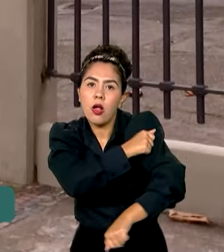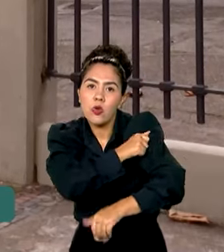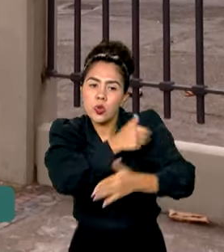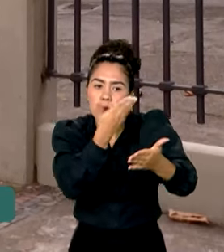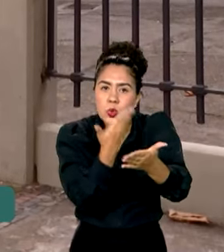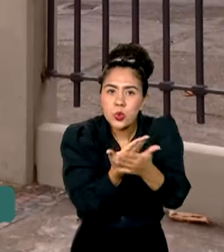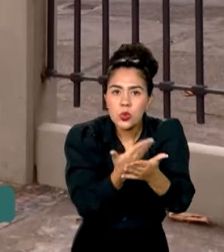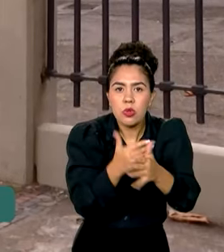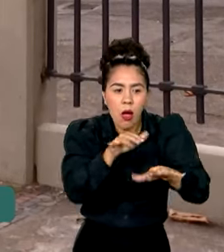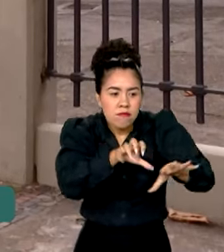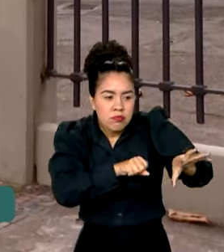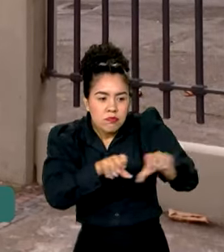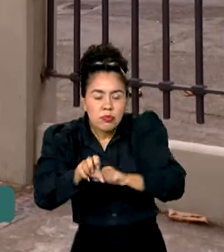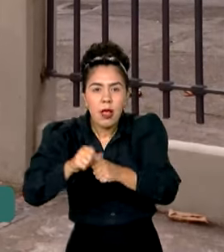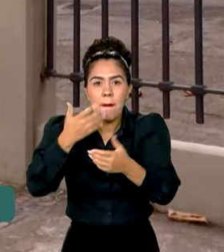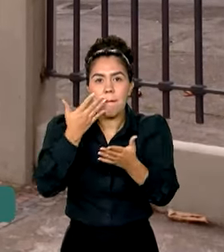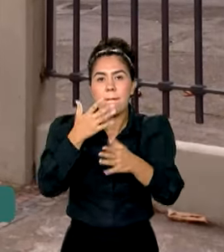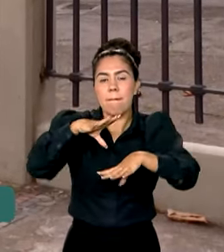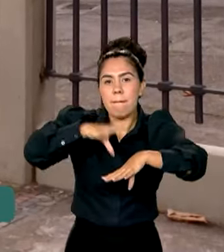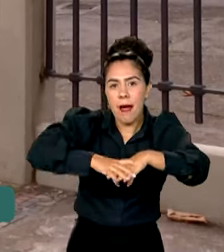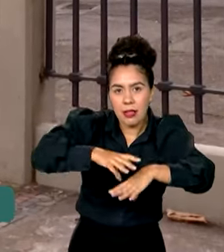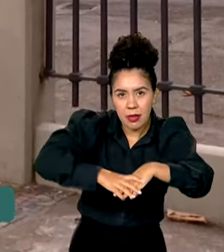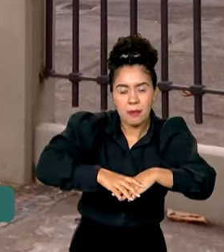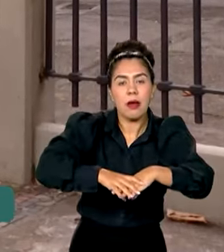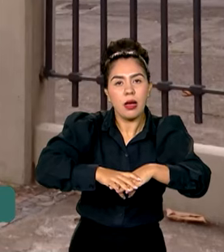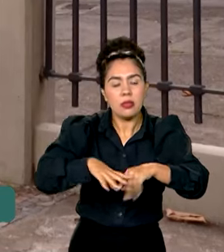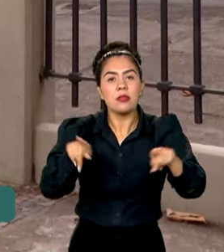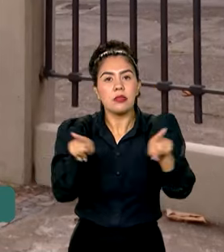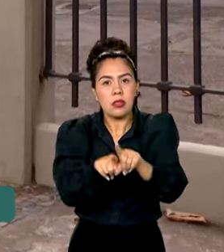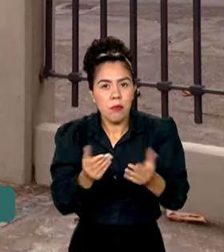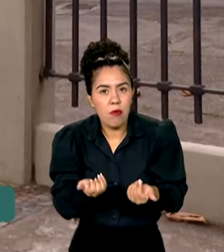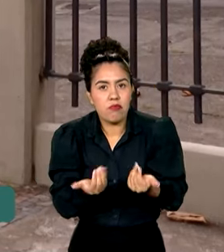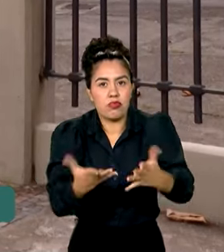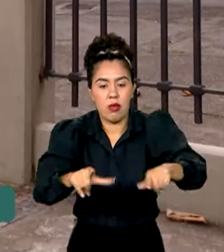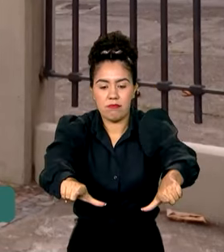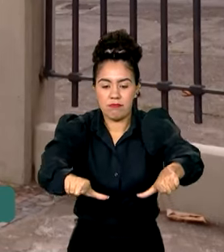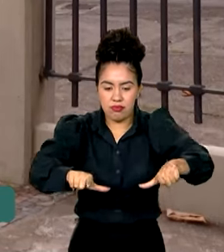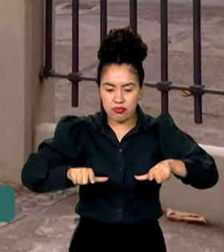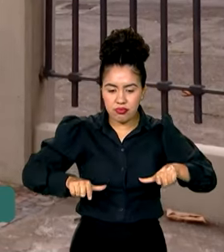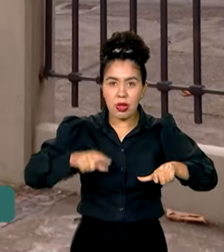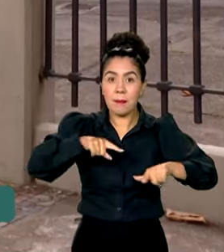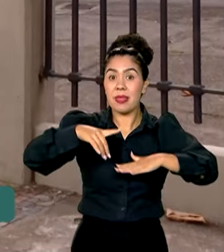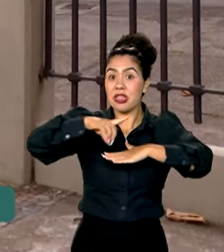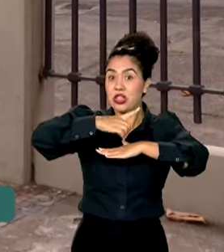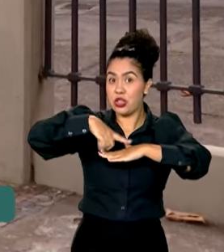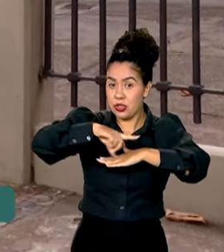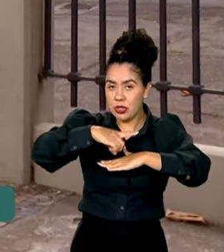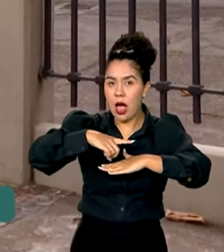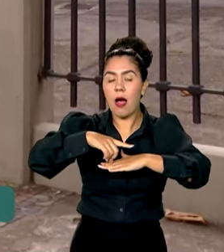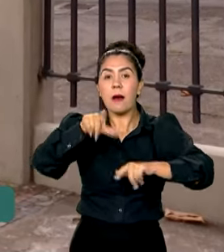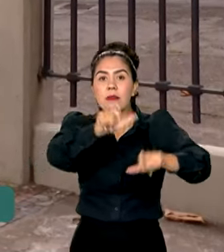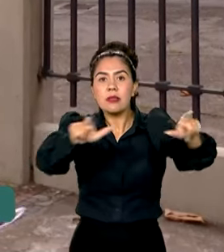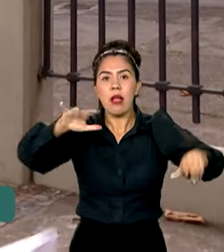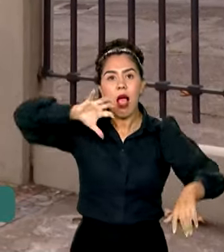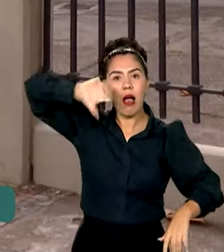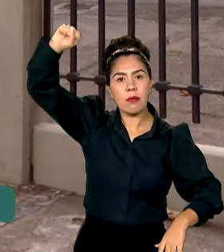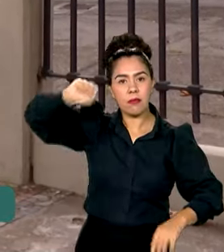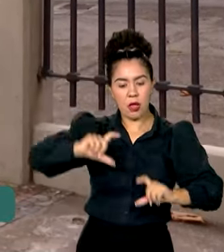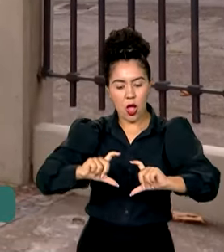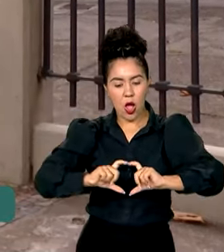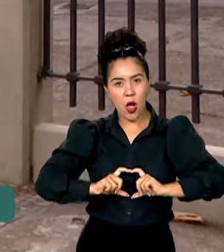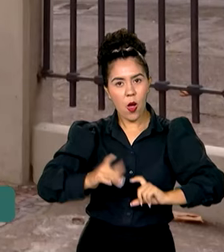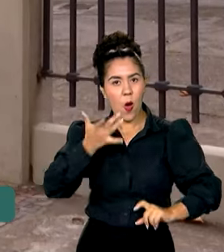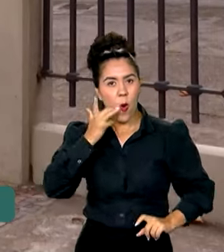entre os alunos. Esse torneio vai disponibilizar os certificados digitais para aqueles ganhadores das medalhas de